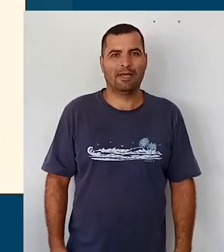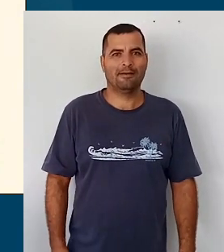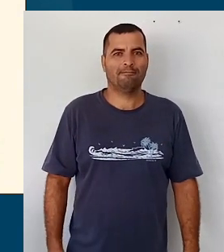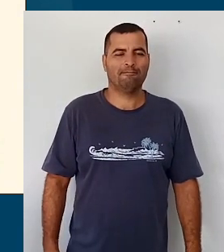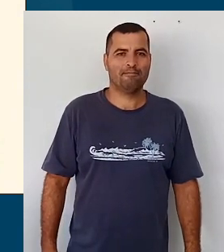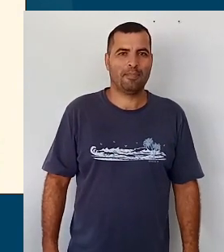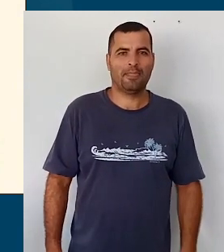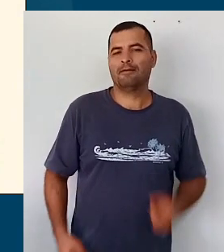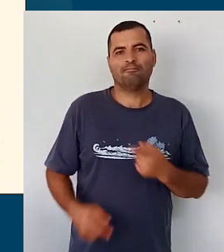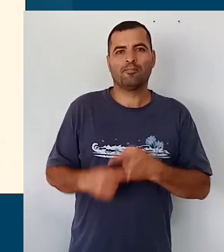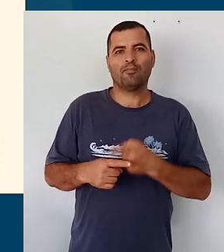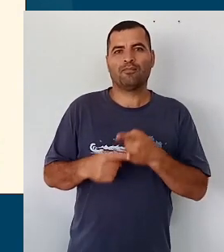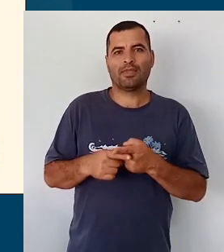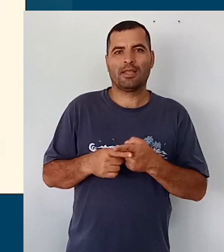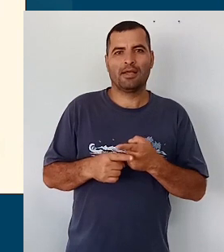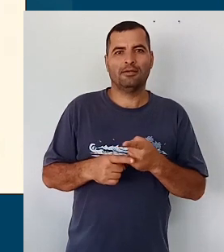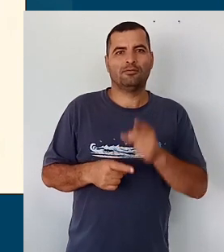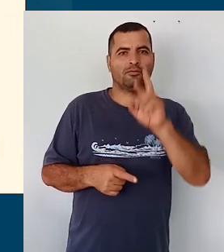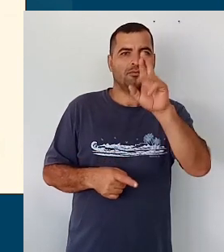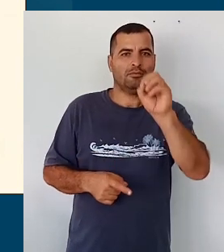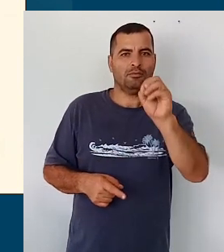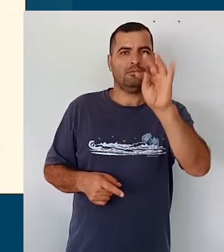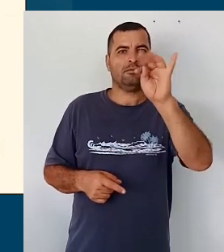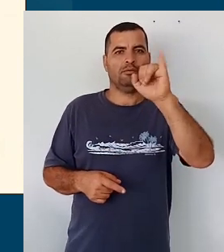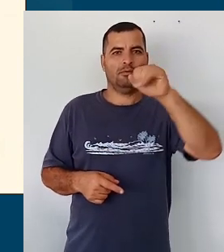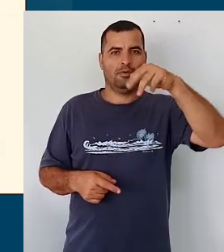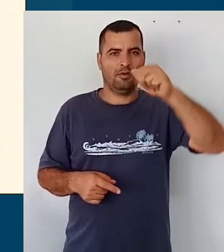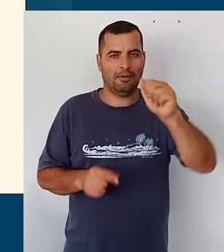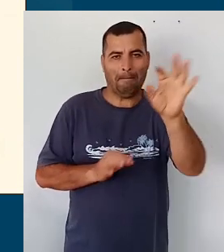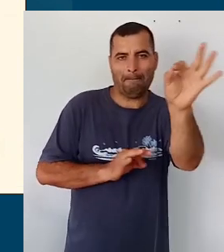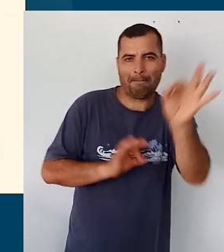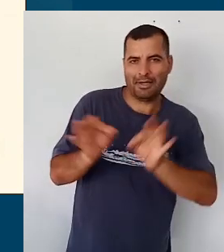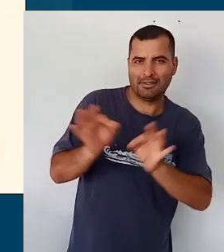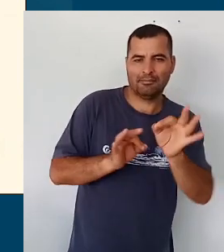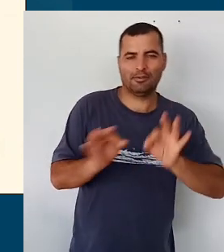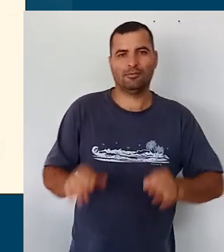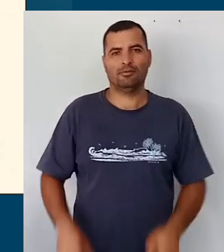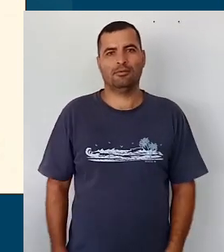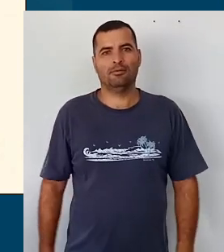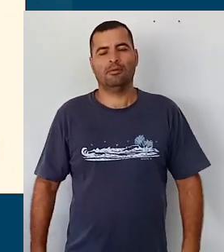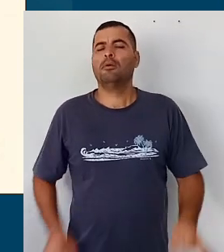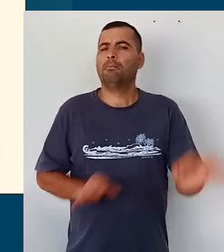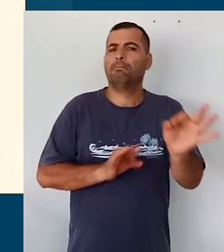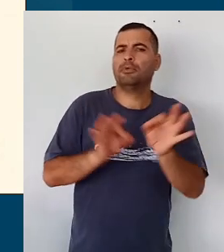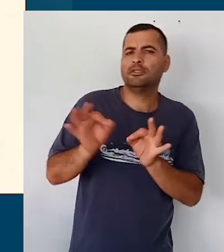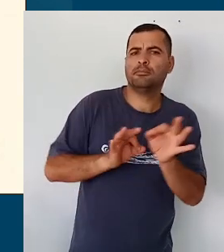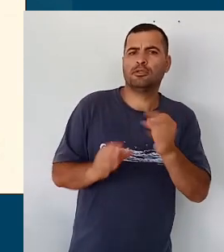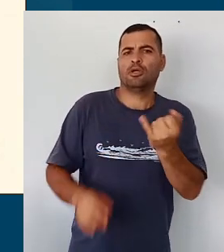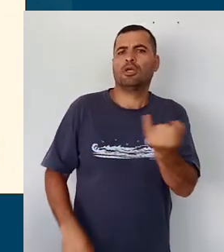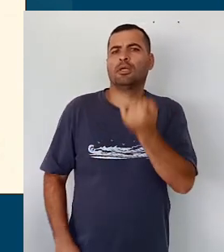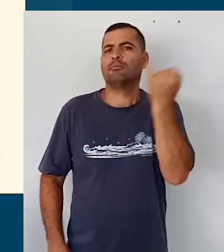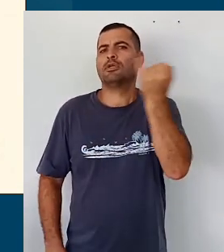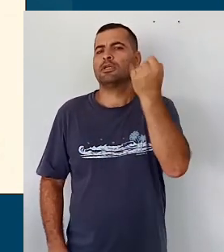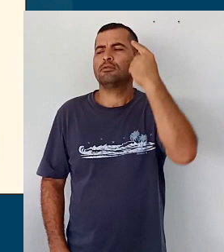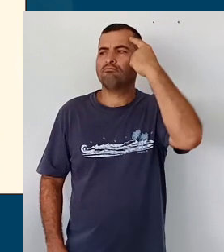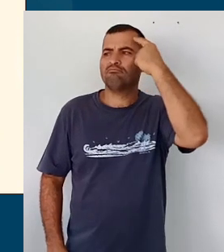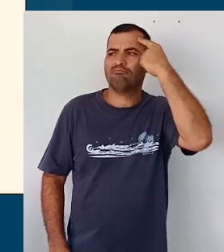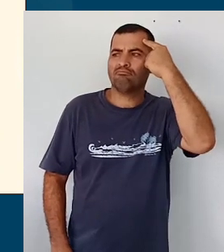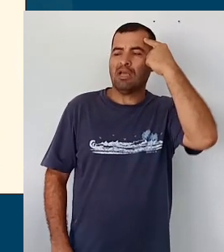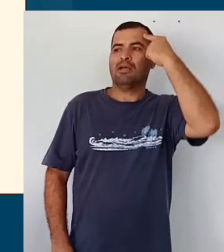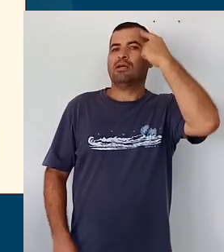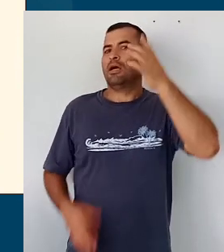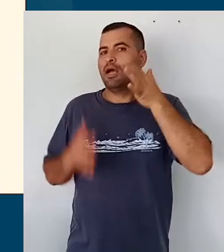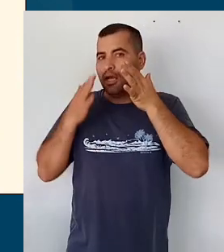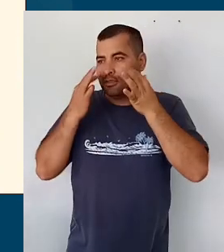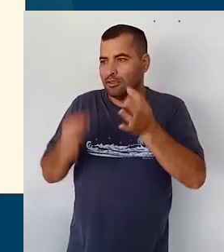do... da questão da rotina e planejamento. Com relação ao planejamento, é importante ter uma escuta sensível,